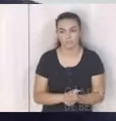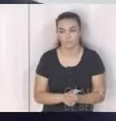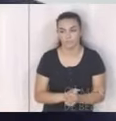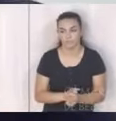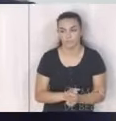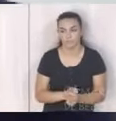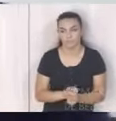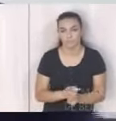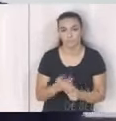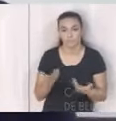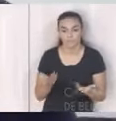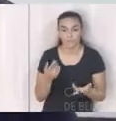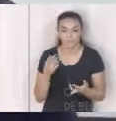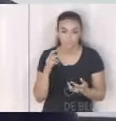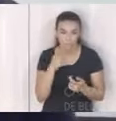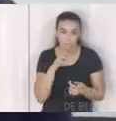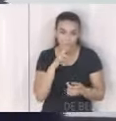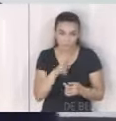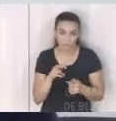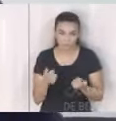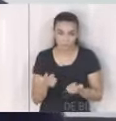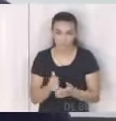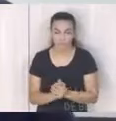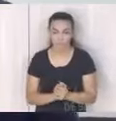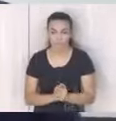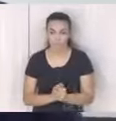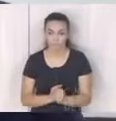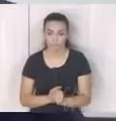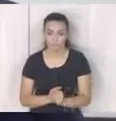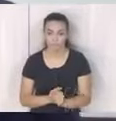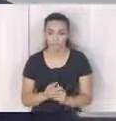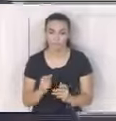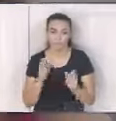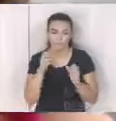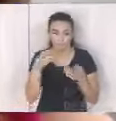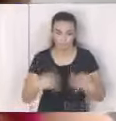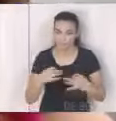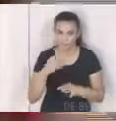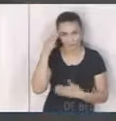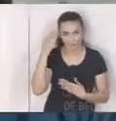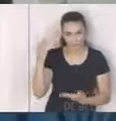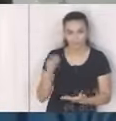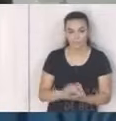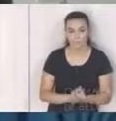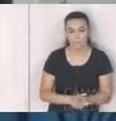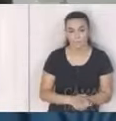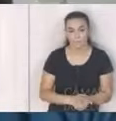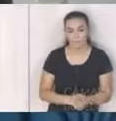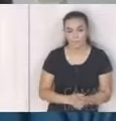espero ter atendido a senhora perfeito obrigado obrigado Cláudios